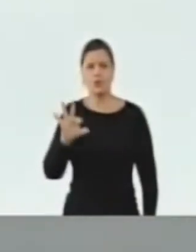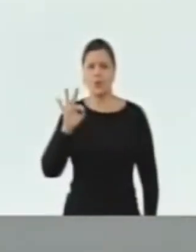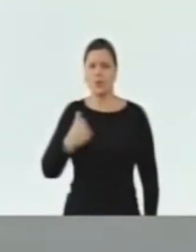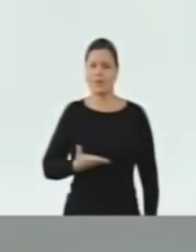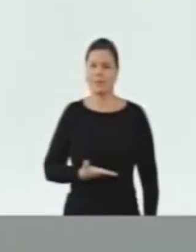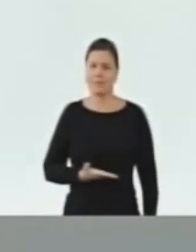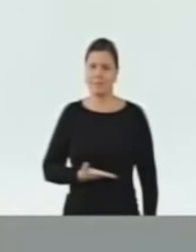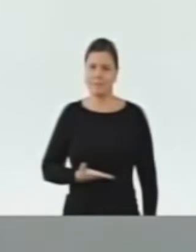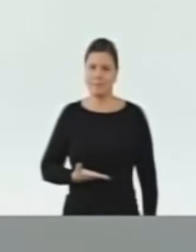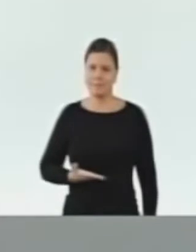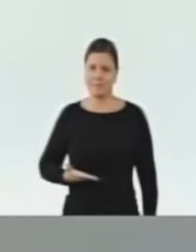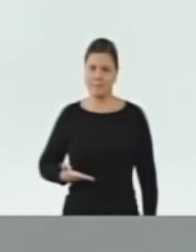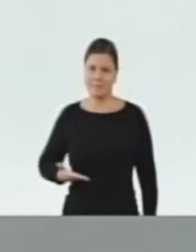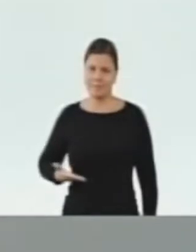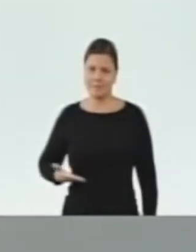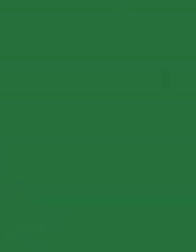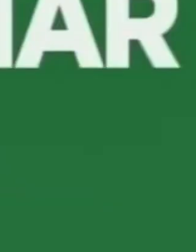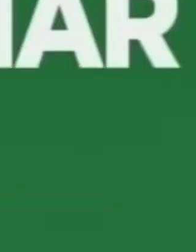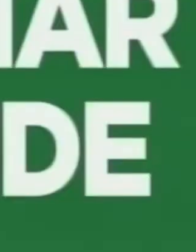escolha a Falc.